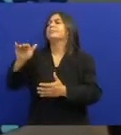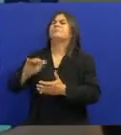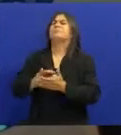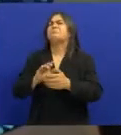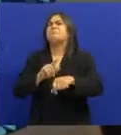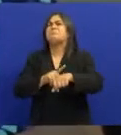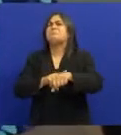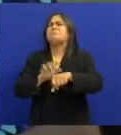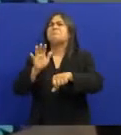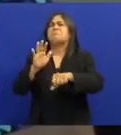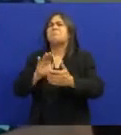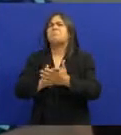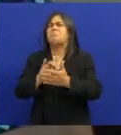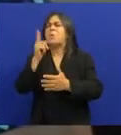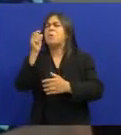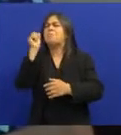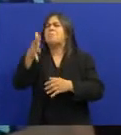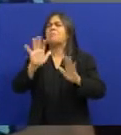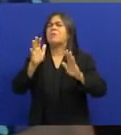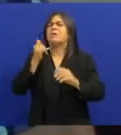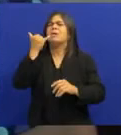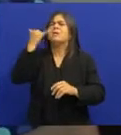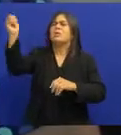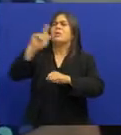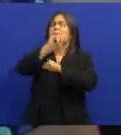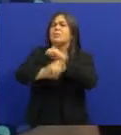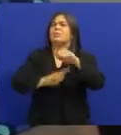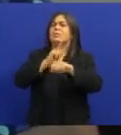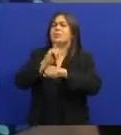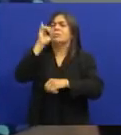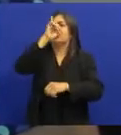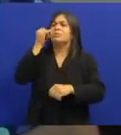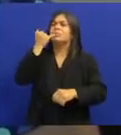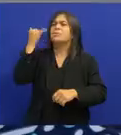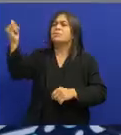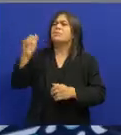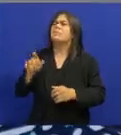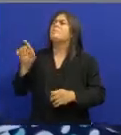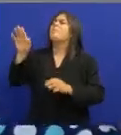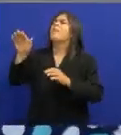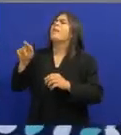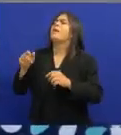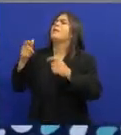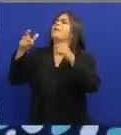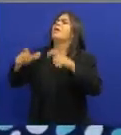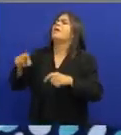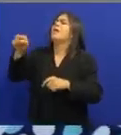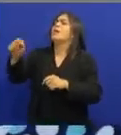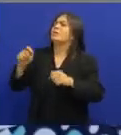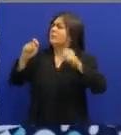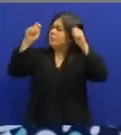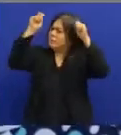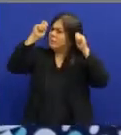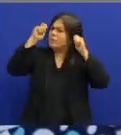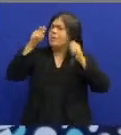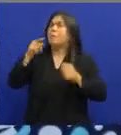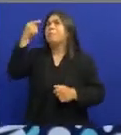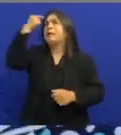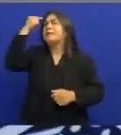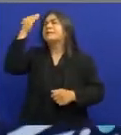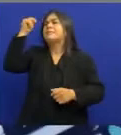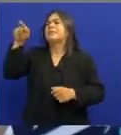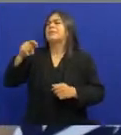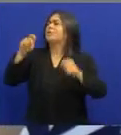Ligou para mim Já era o quê? Já era quase uma hora da manhã No domingo Perguntando por ele Porque o senhor sabe Pensando que eu